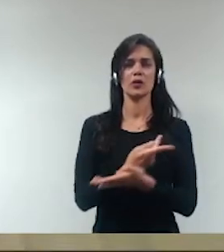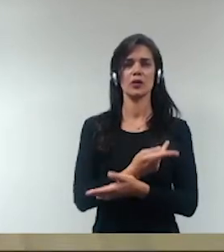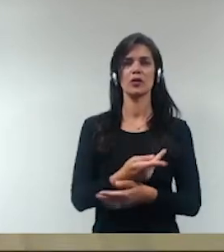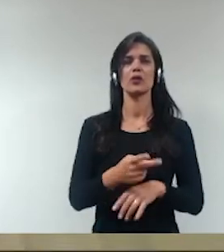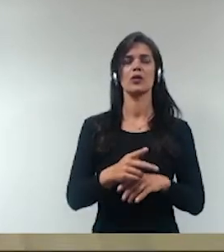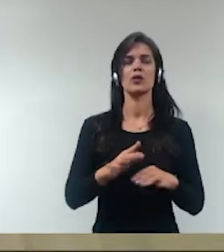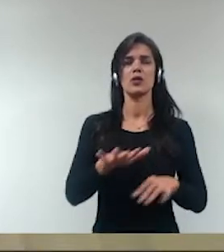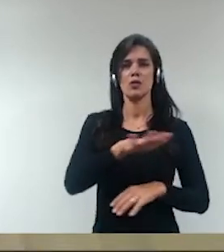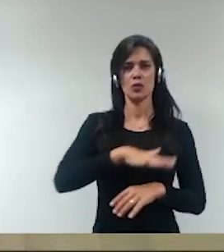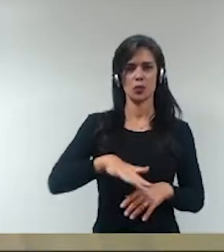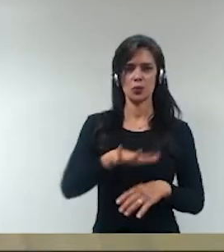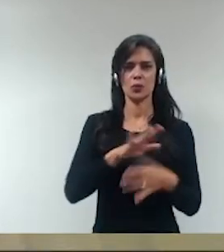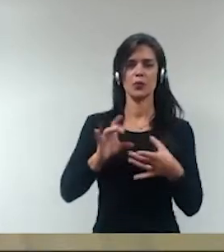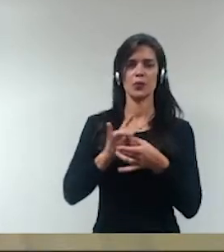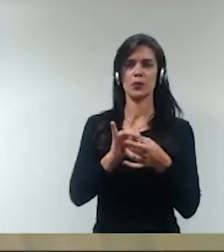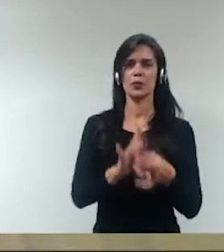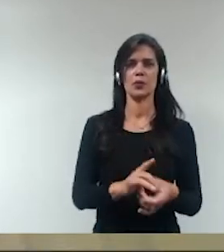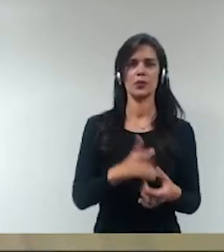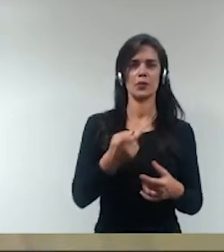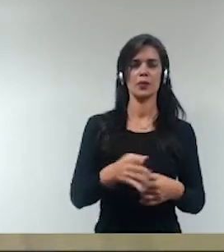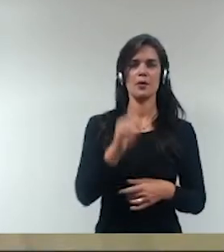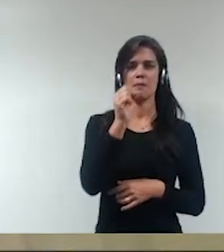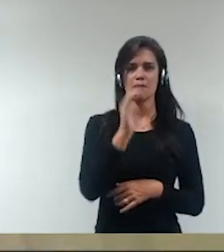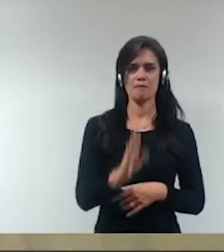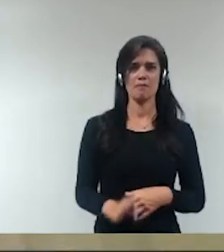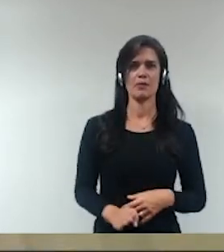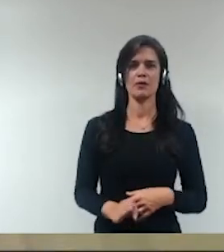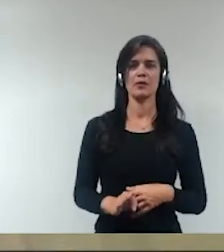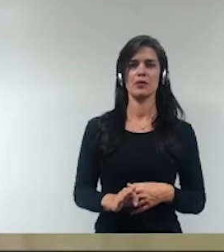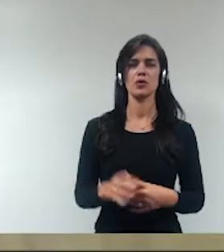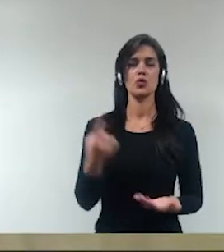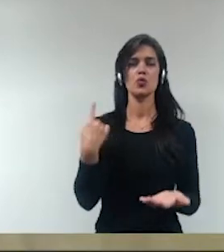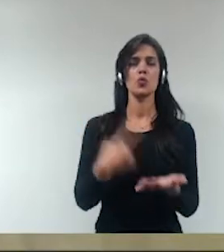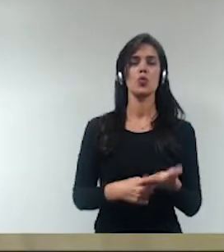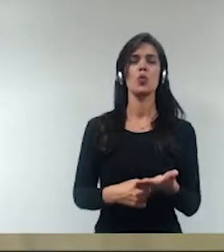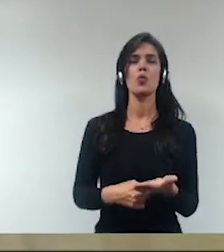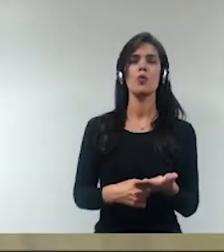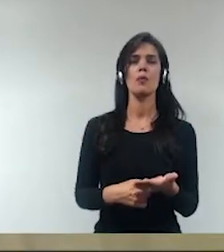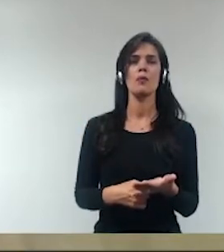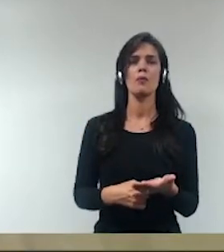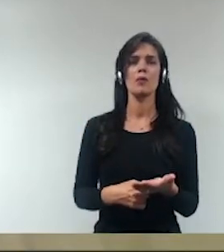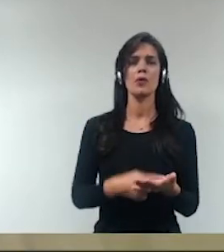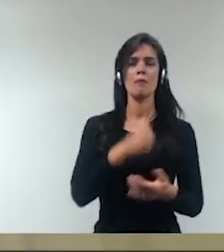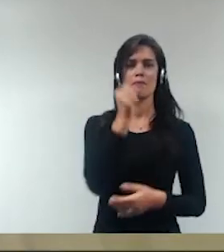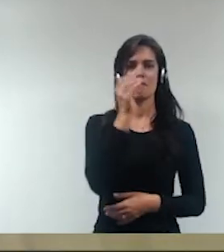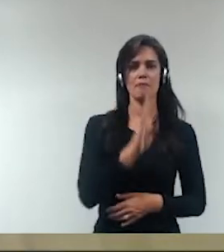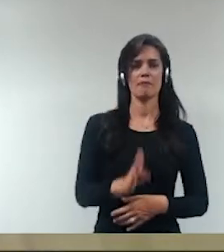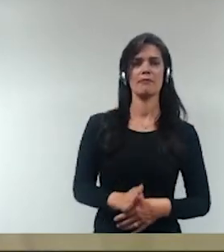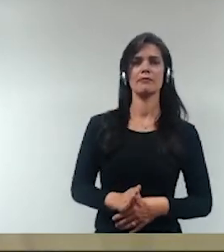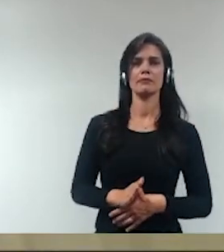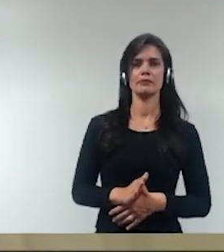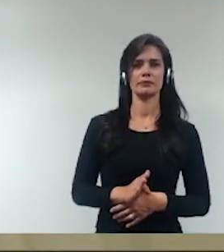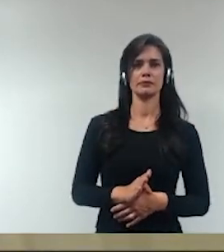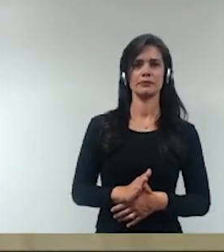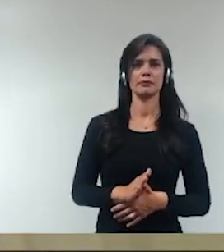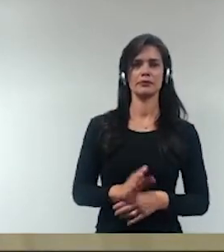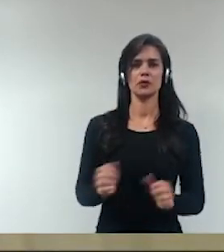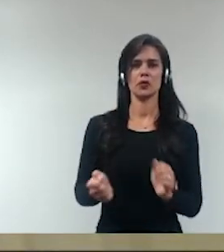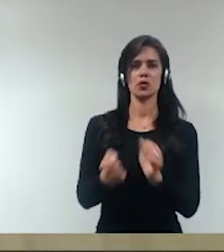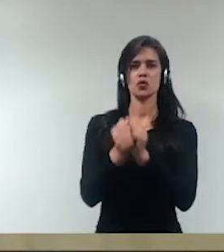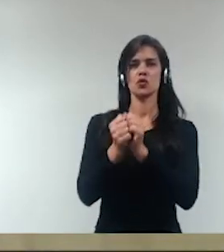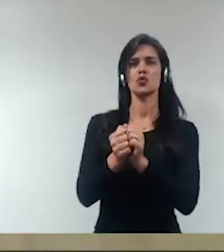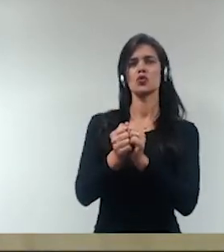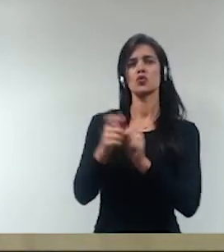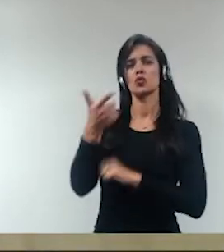cenário brasileiro, exatamente do compromisso que foi exigido do Brasil em relação à comunidade